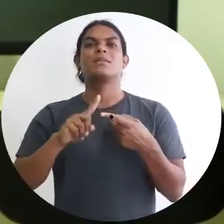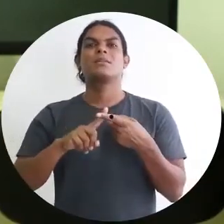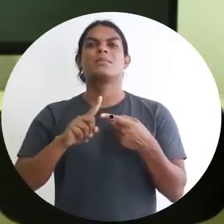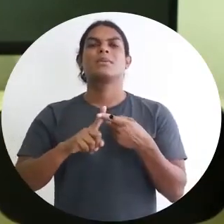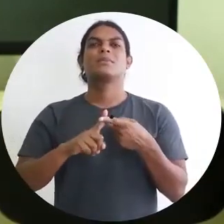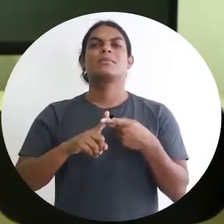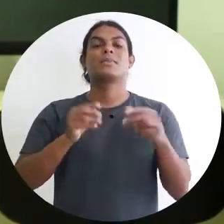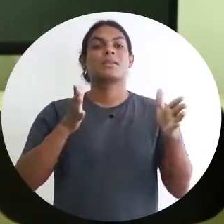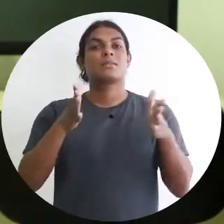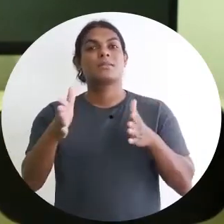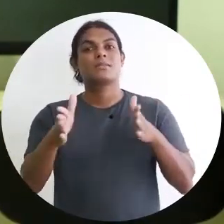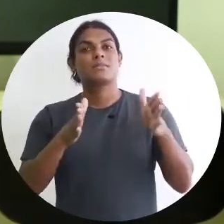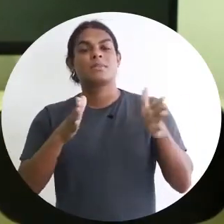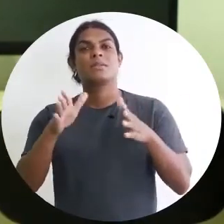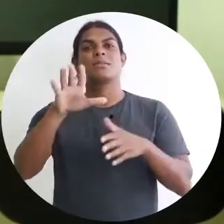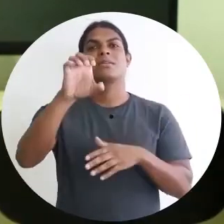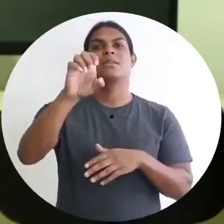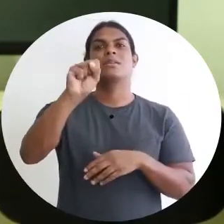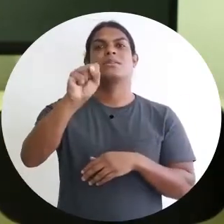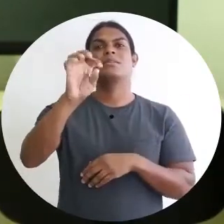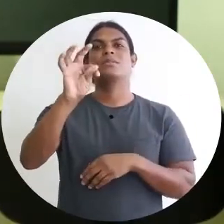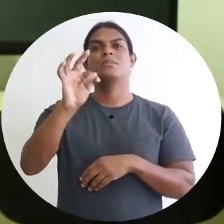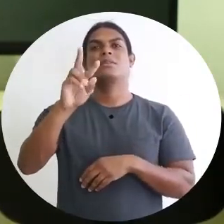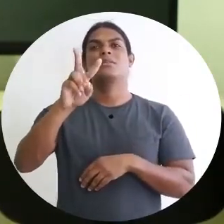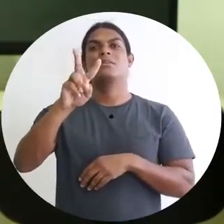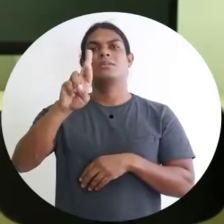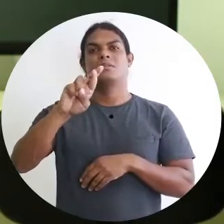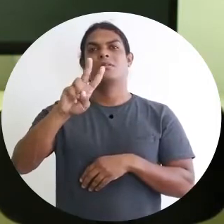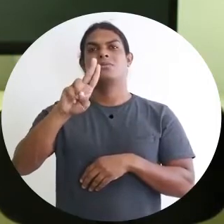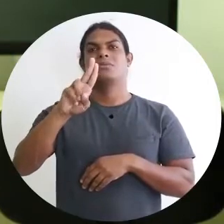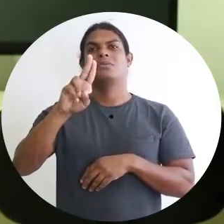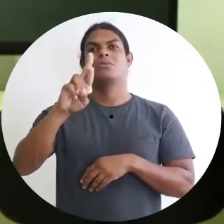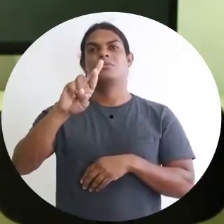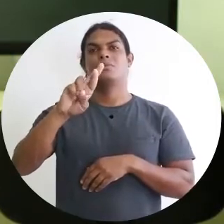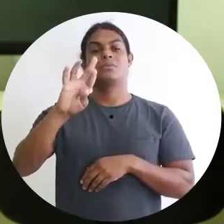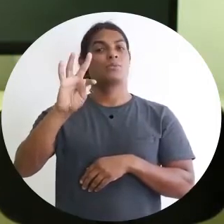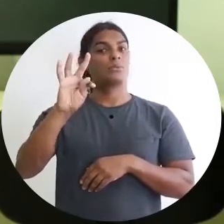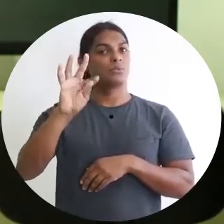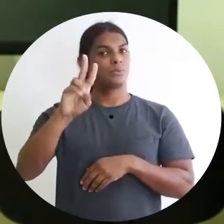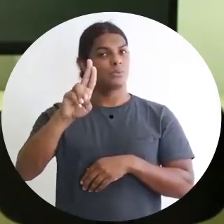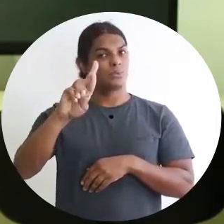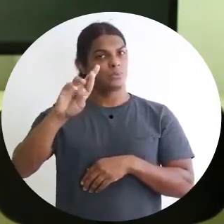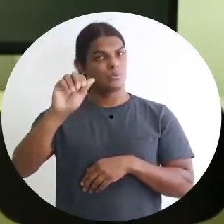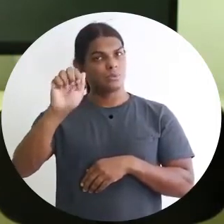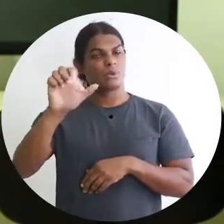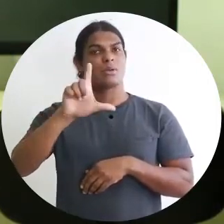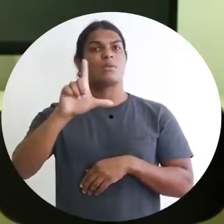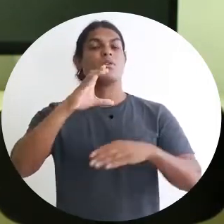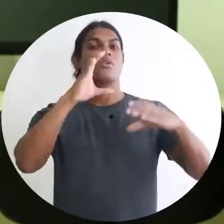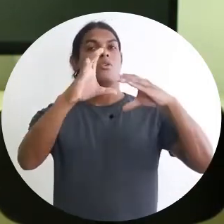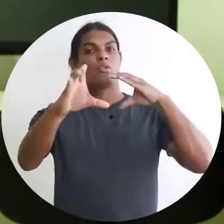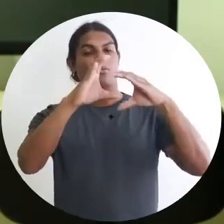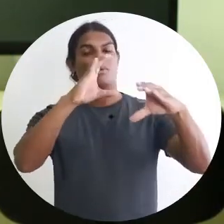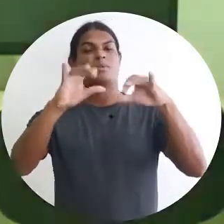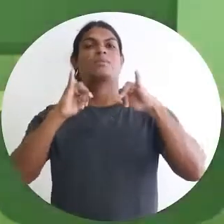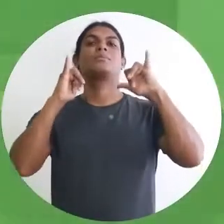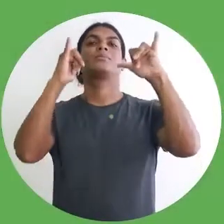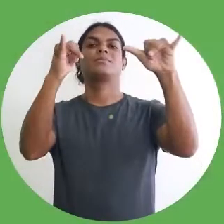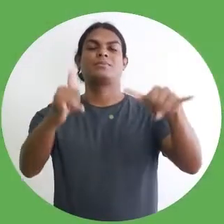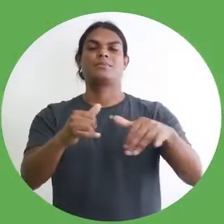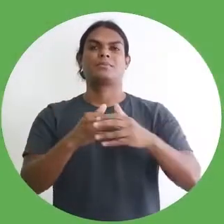estrutural, acessibilidade comunicacional e acessibilidade informacional. Os espaços